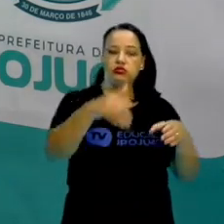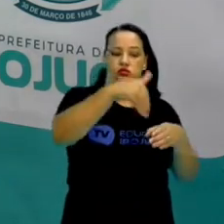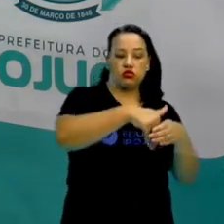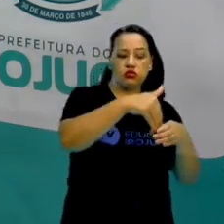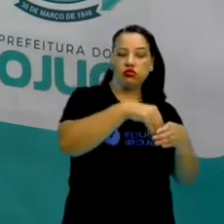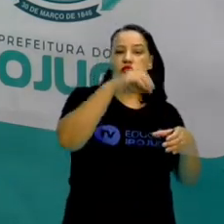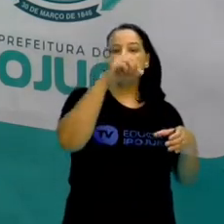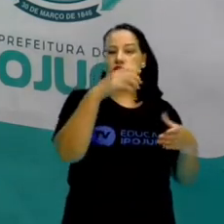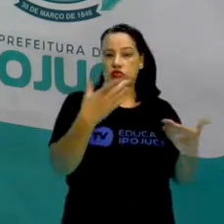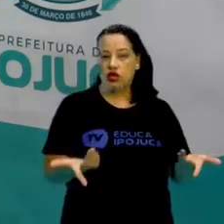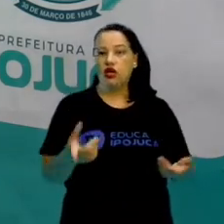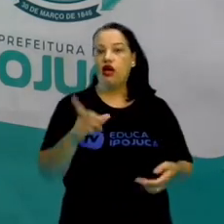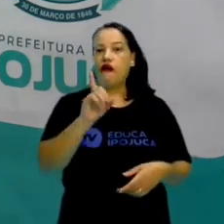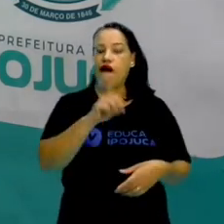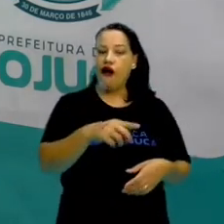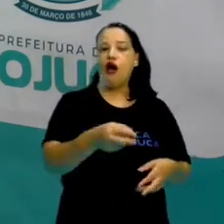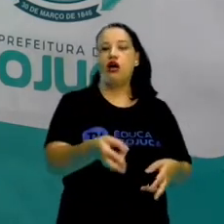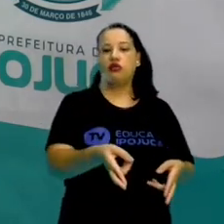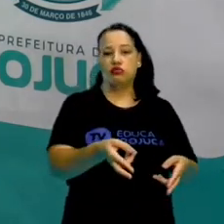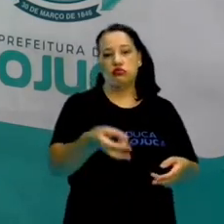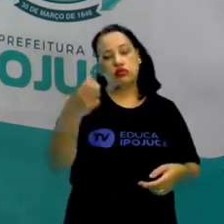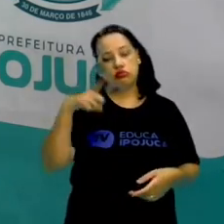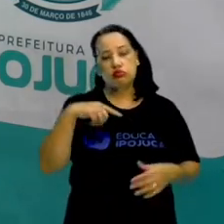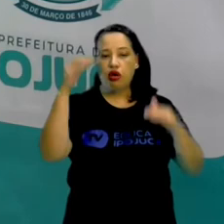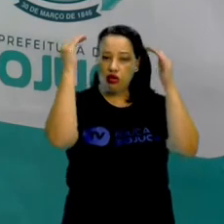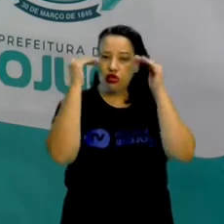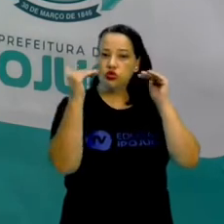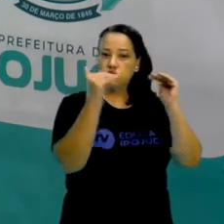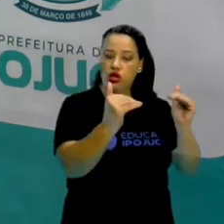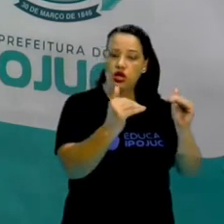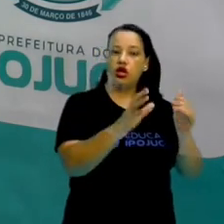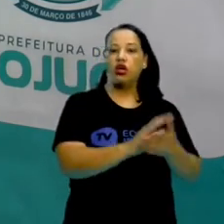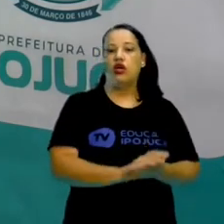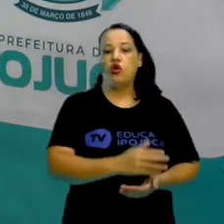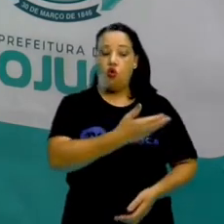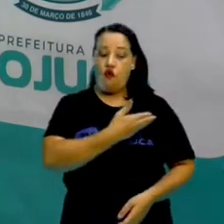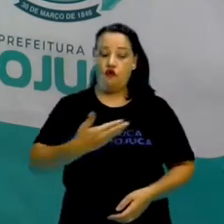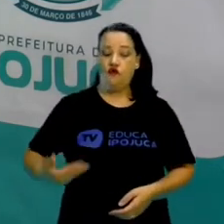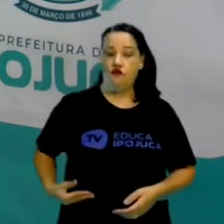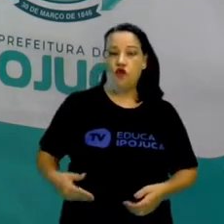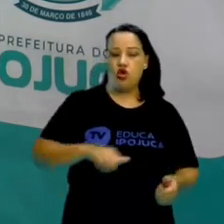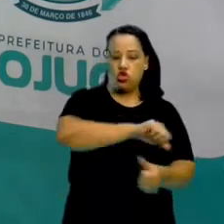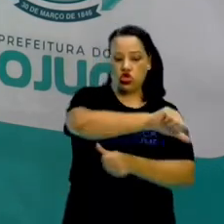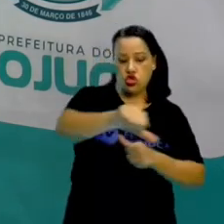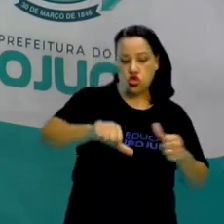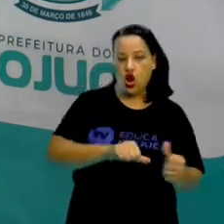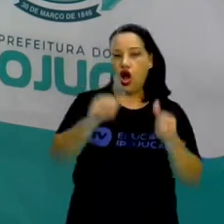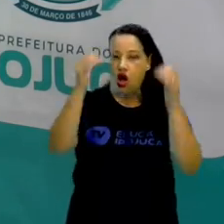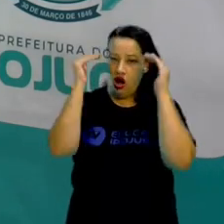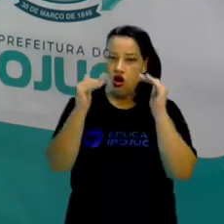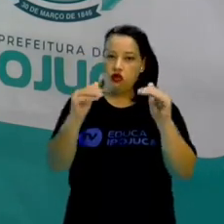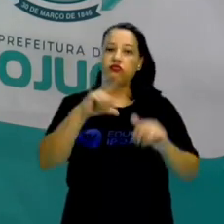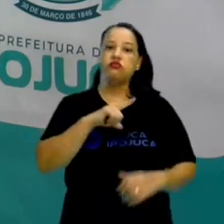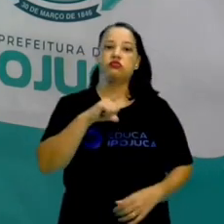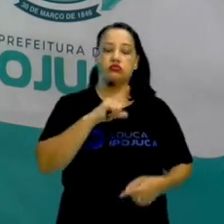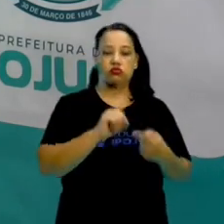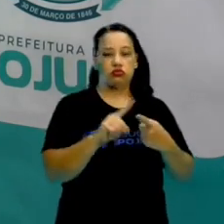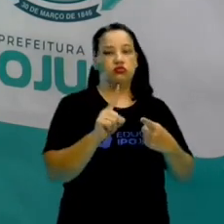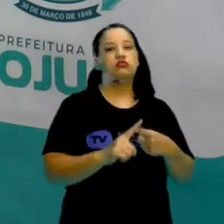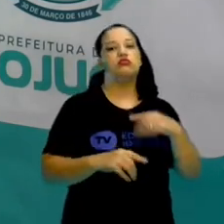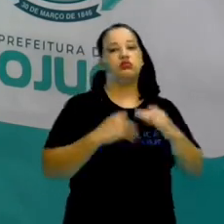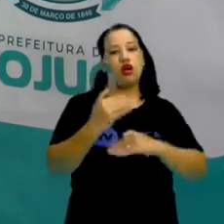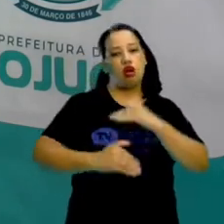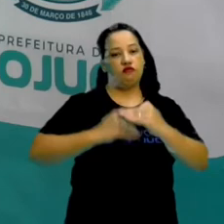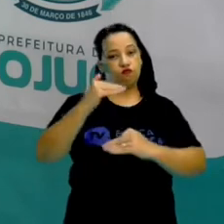as eleições são respeitadas, né? A troca de governo é respeitada, então isso também é um avanço